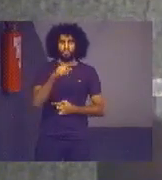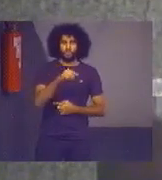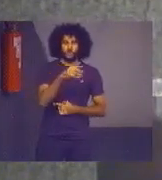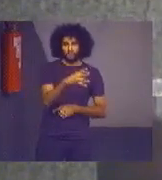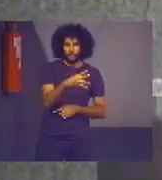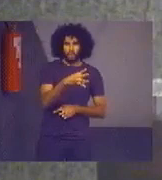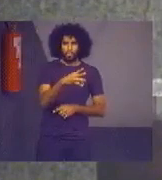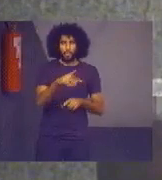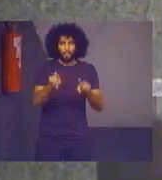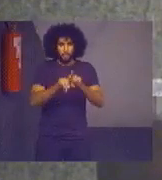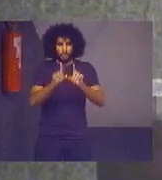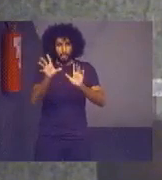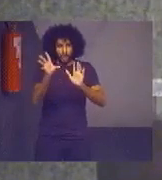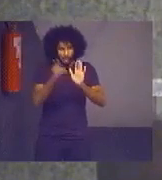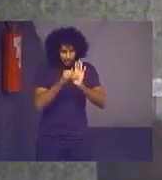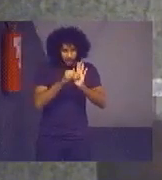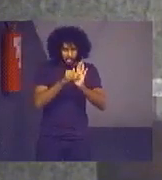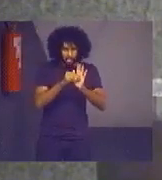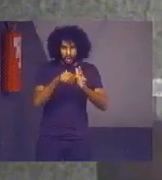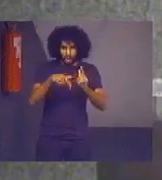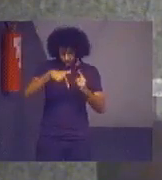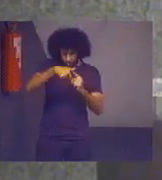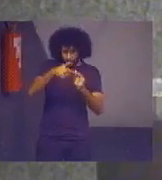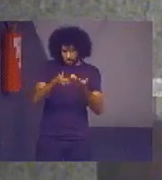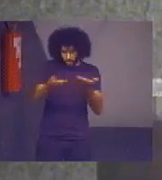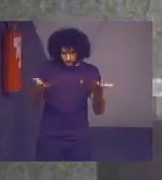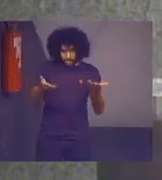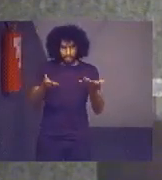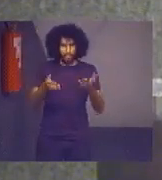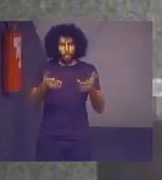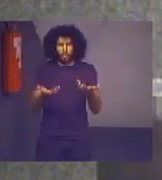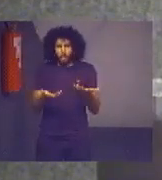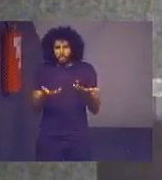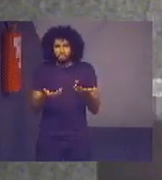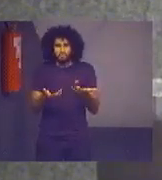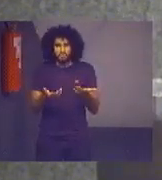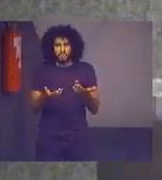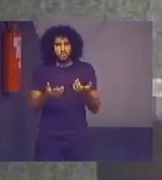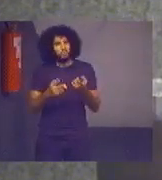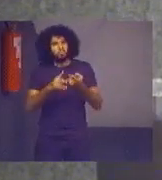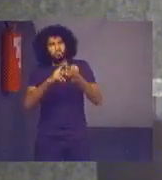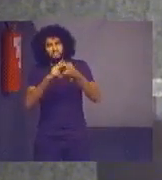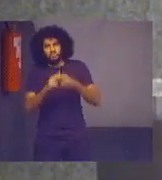implementar especificamente essa meta. E os mecanismos foram a internalização,